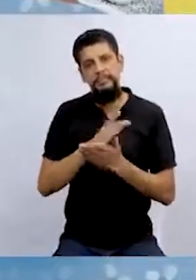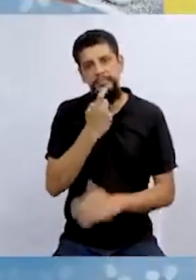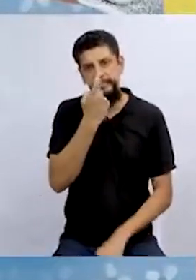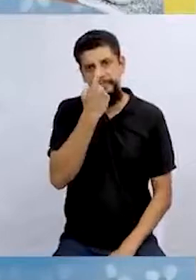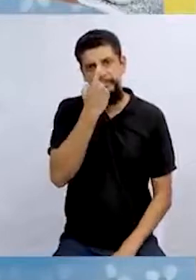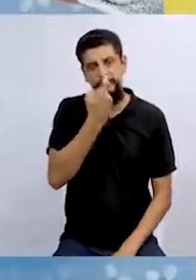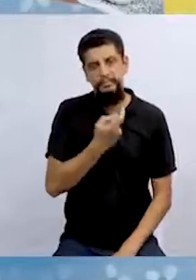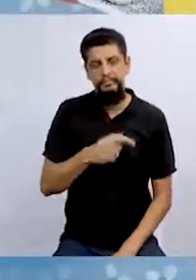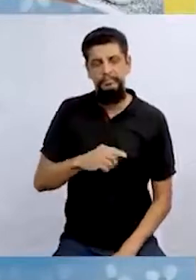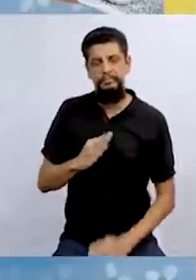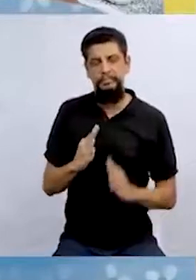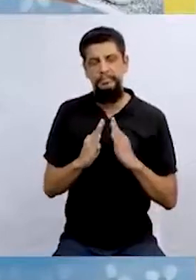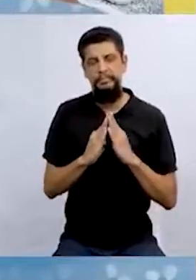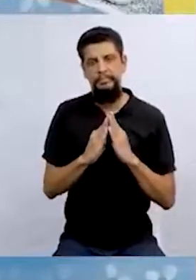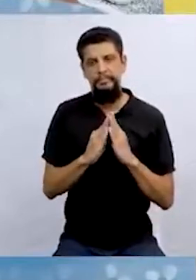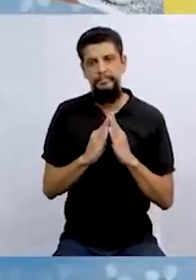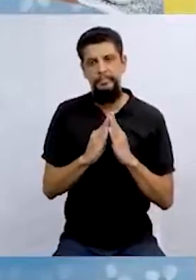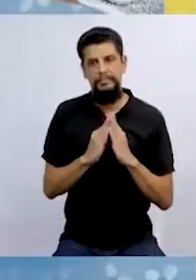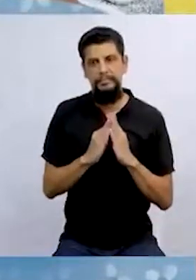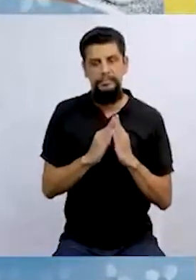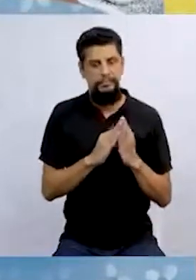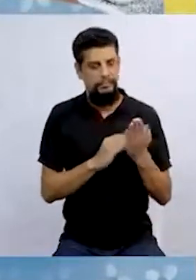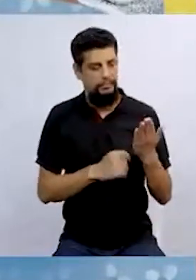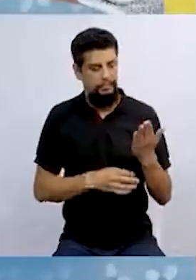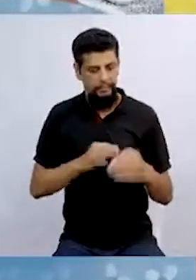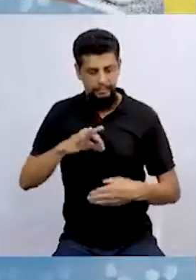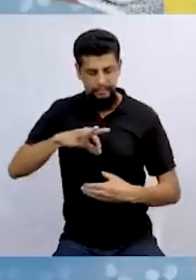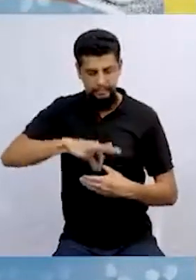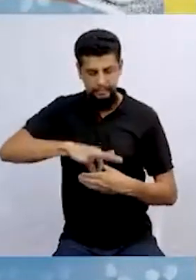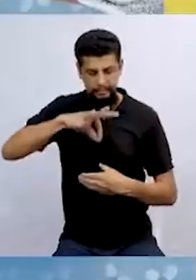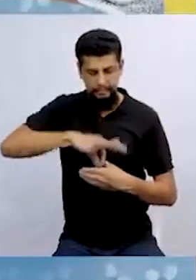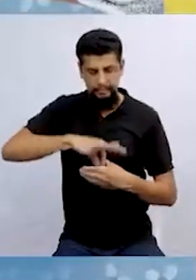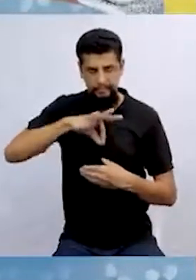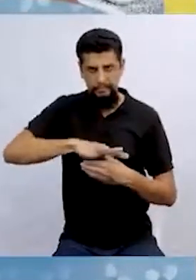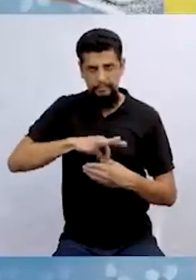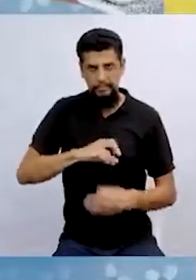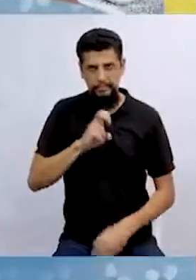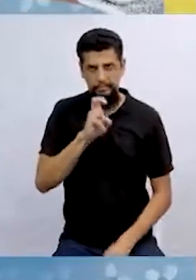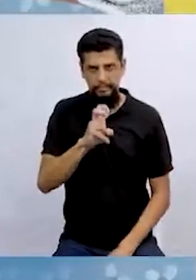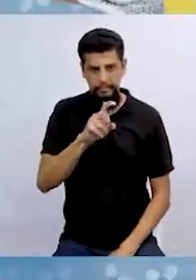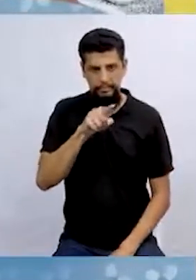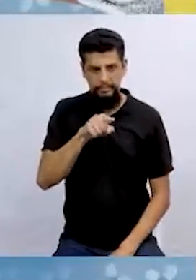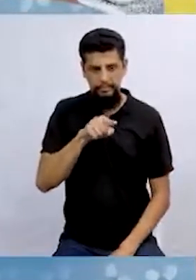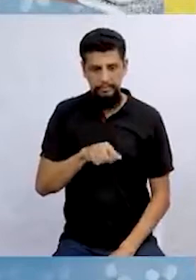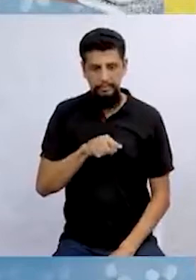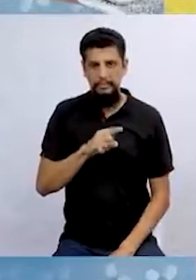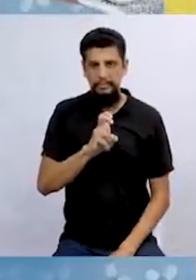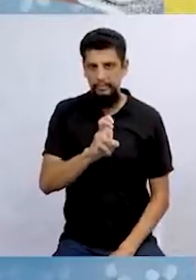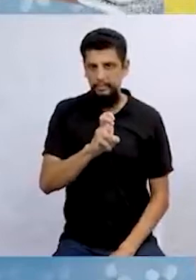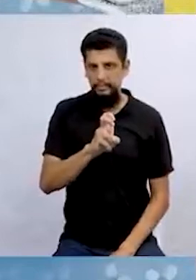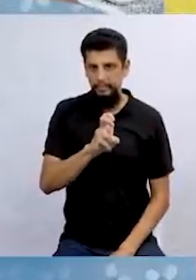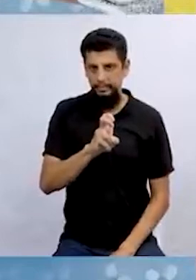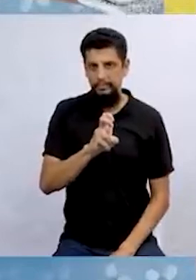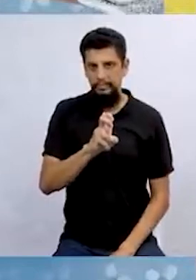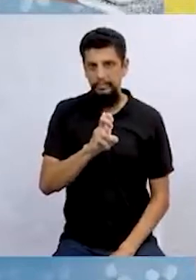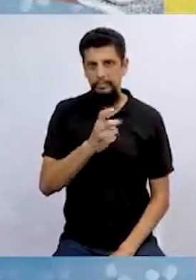a bruxa estava em casa, terminando de tomar o seu chá das cinco e vinte e cinco. Quase